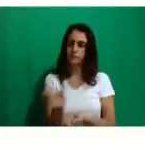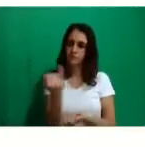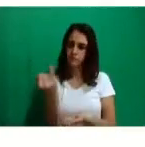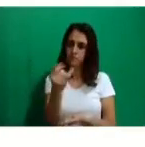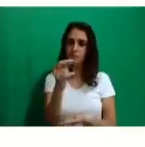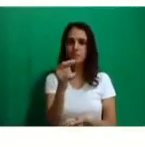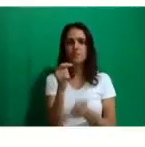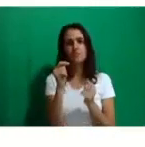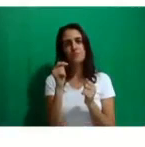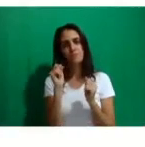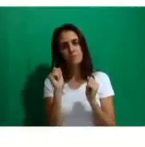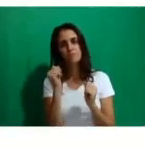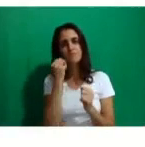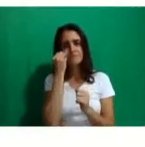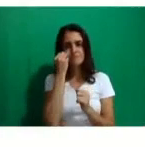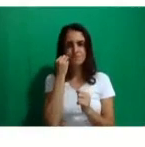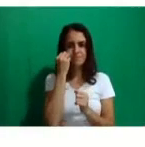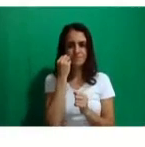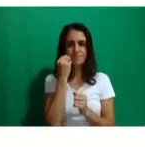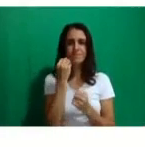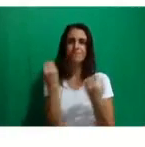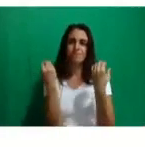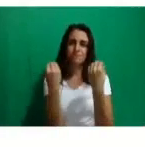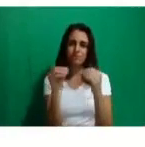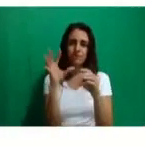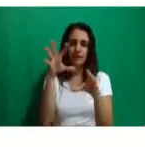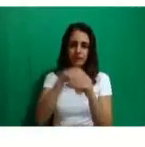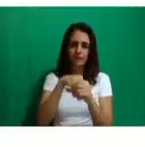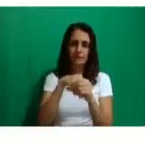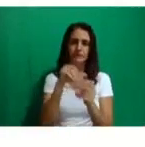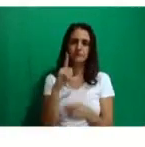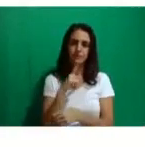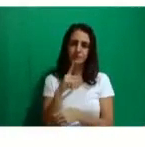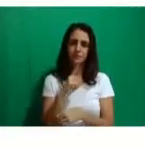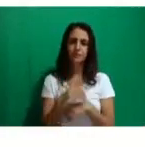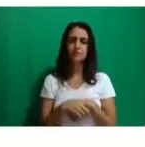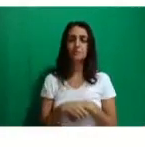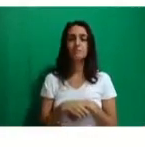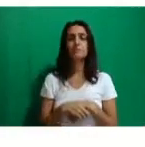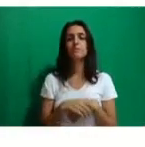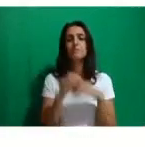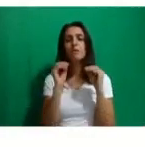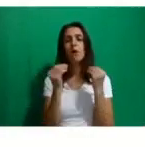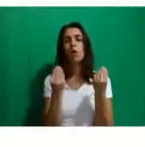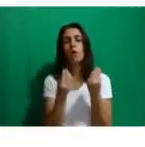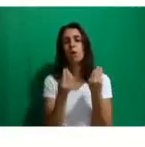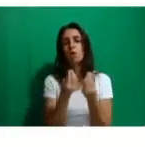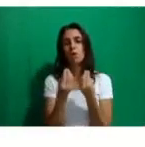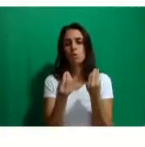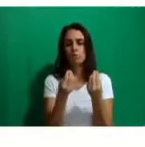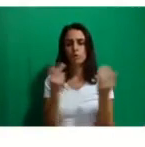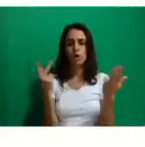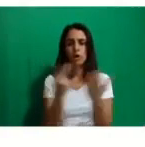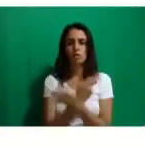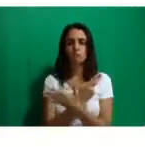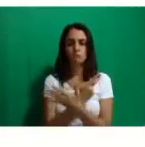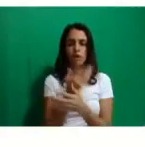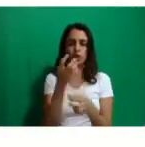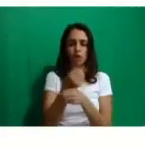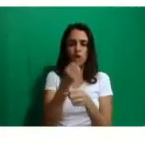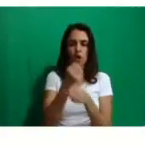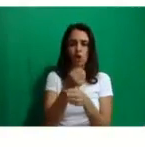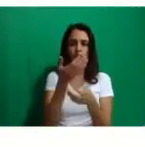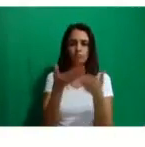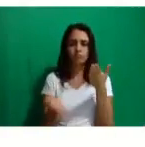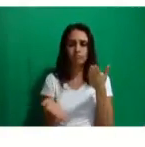vivenciar, esse manual traz as instruções. Como que acontece a recuperação paralela do curso? Se eu perder